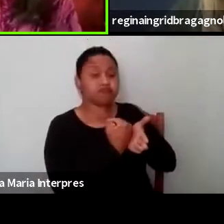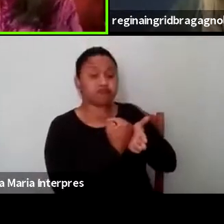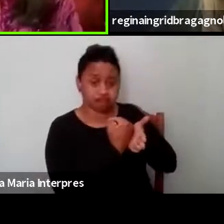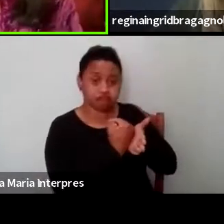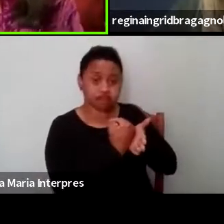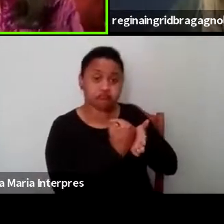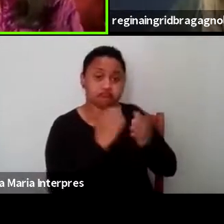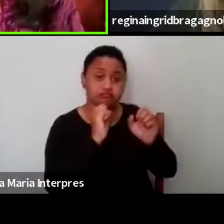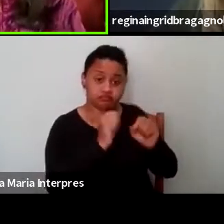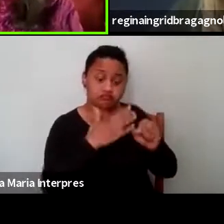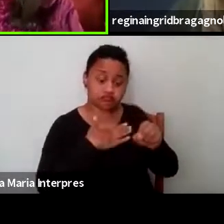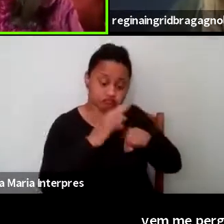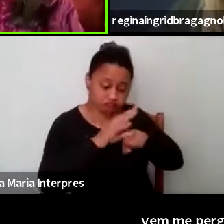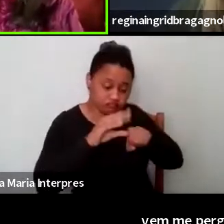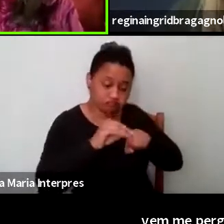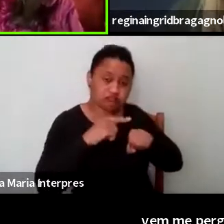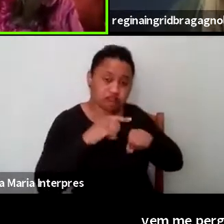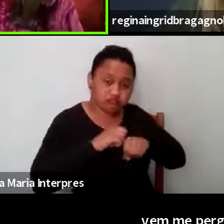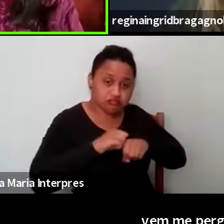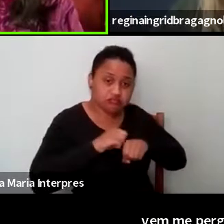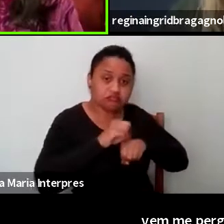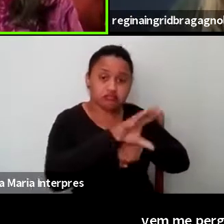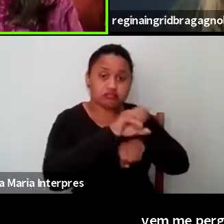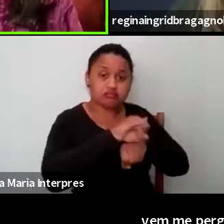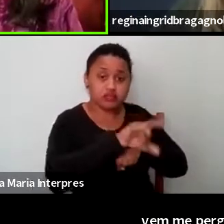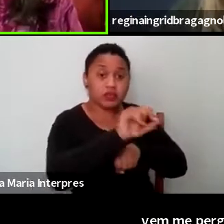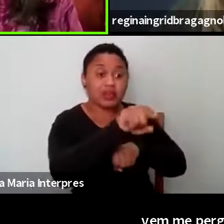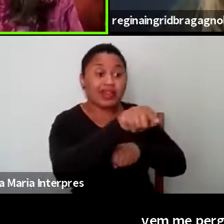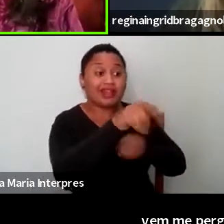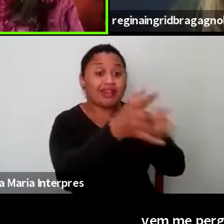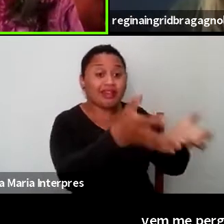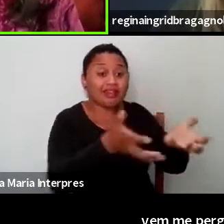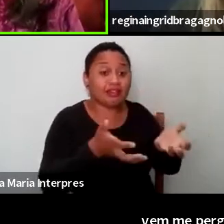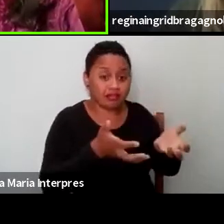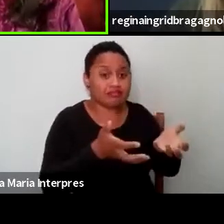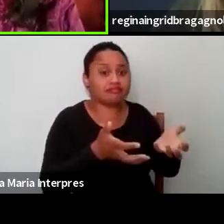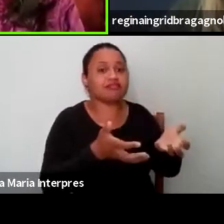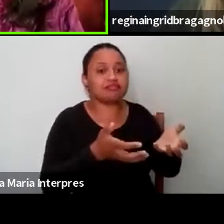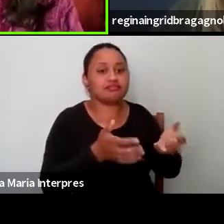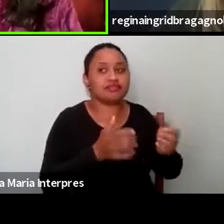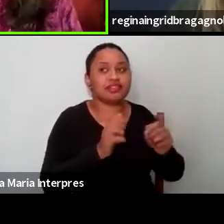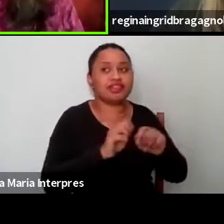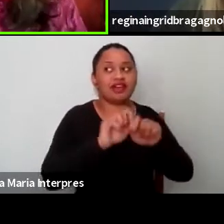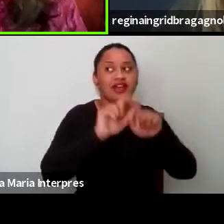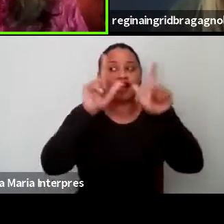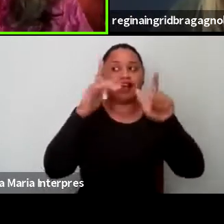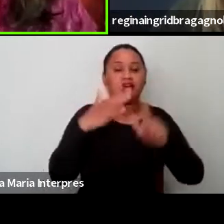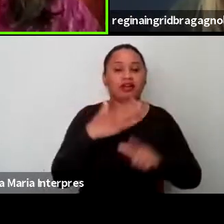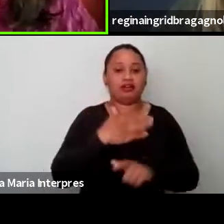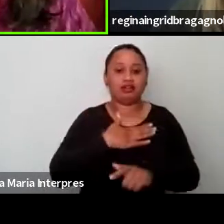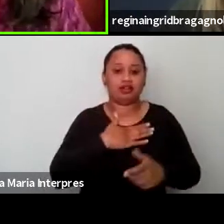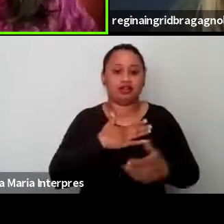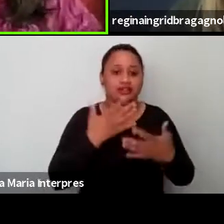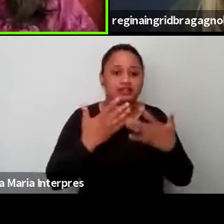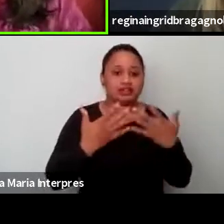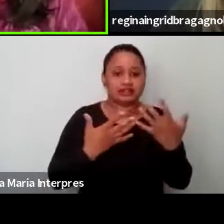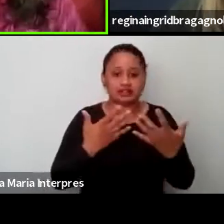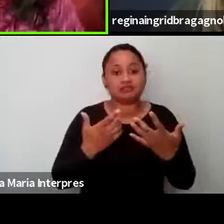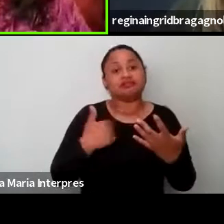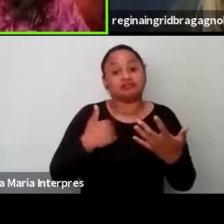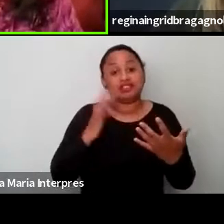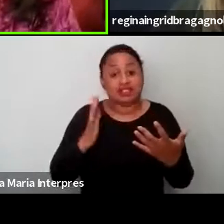passar para ele aquilo que vem do interesse dele? E, óbvio, que eu estava, eu, né, eu já sabia